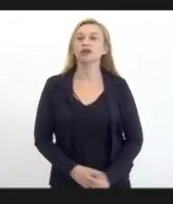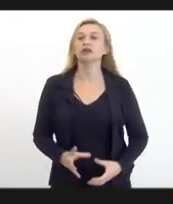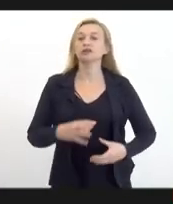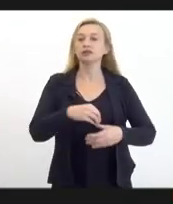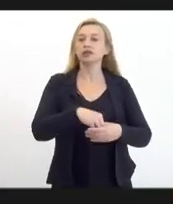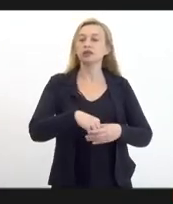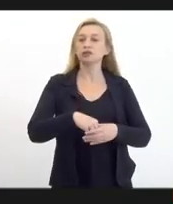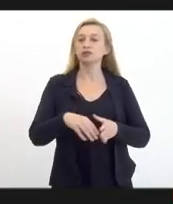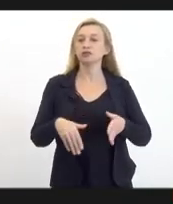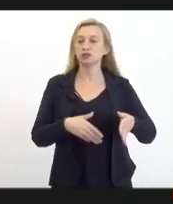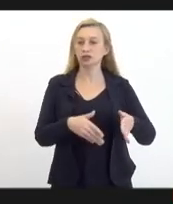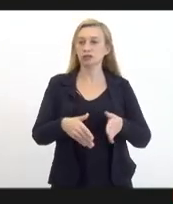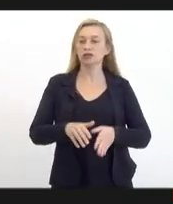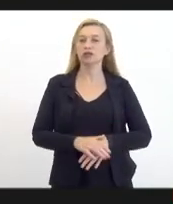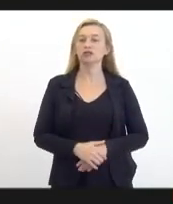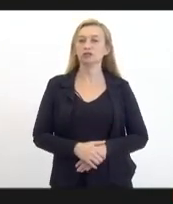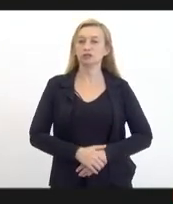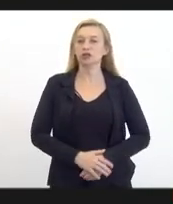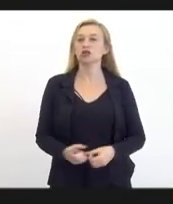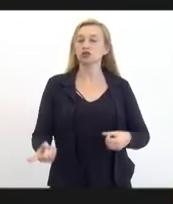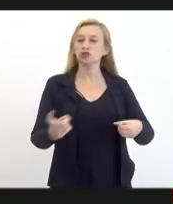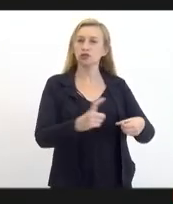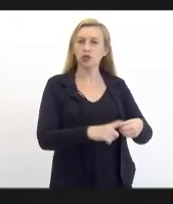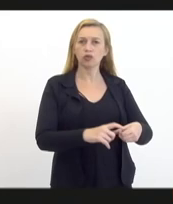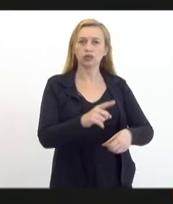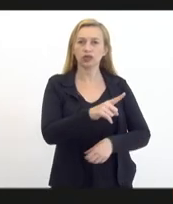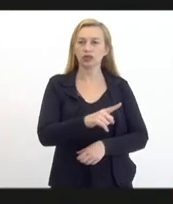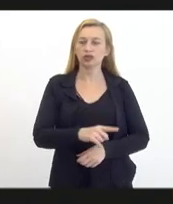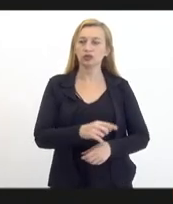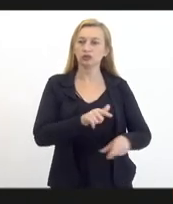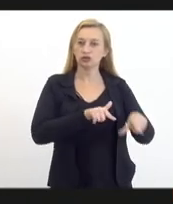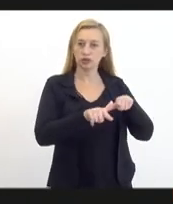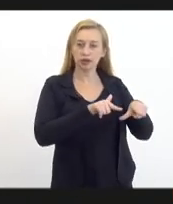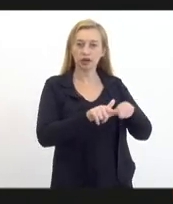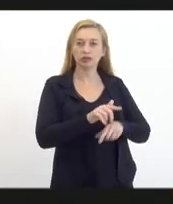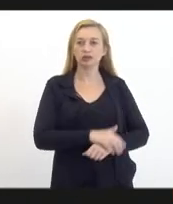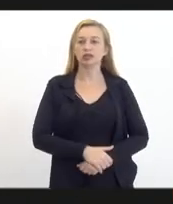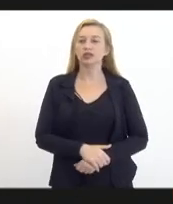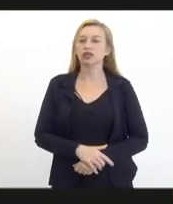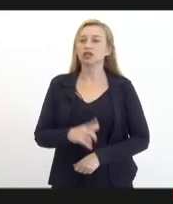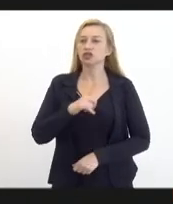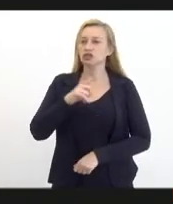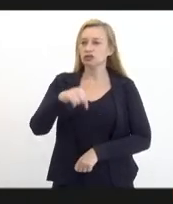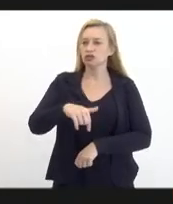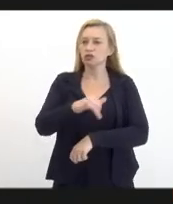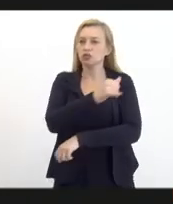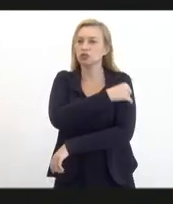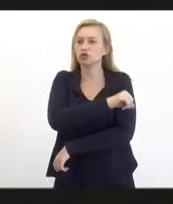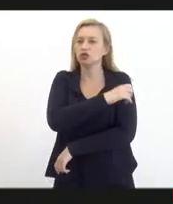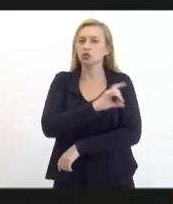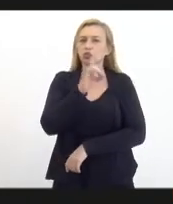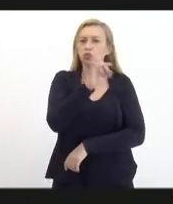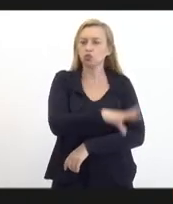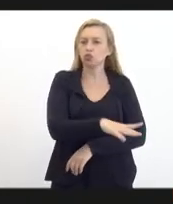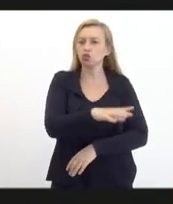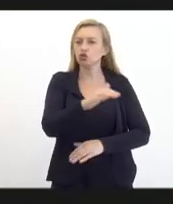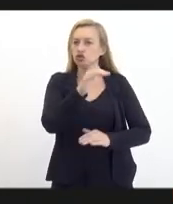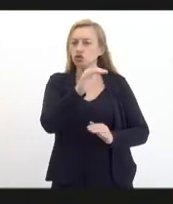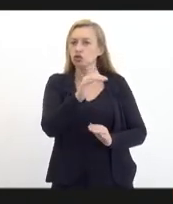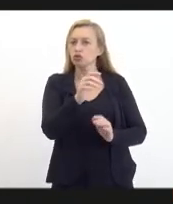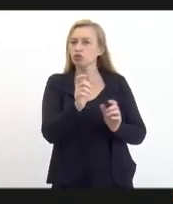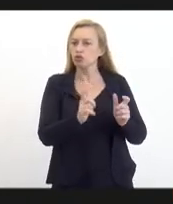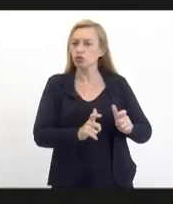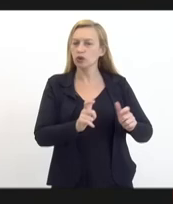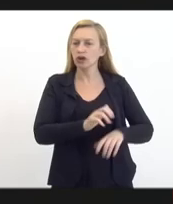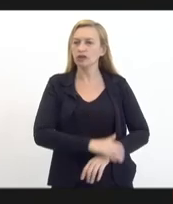caminhada de processo de retomada dos empregos, a gente que tinha o Rio de Janeiro na última colocação de todas as unidades da